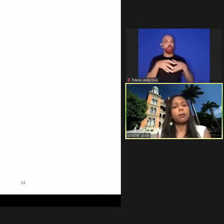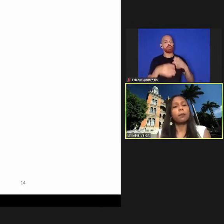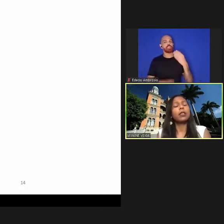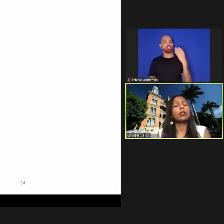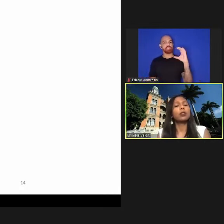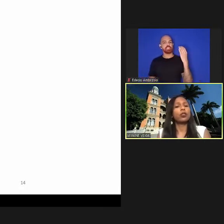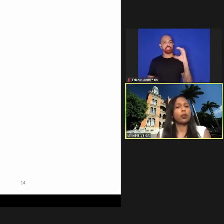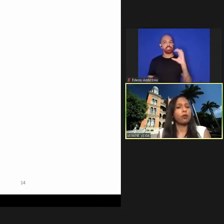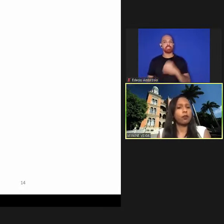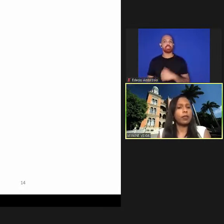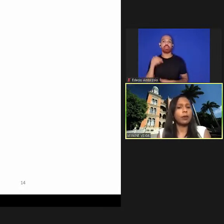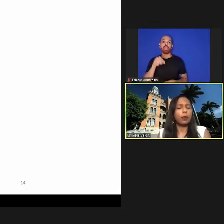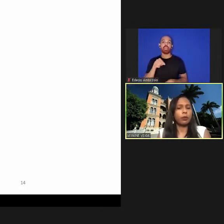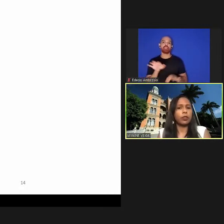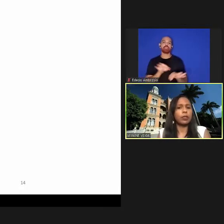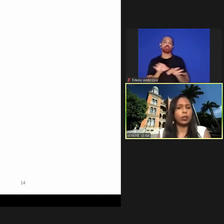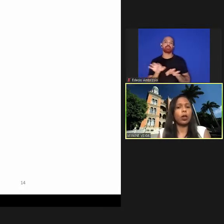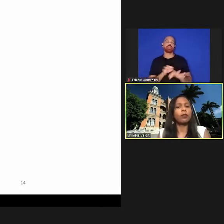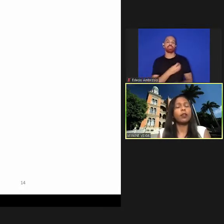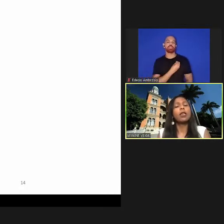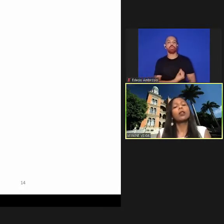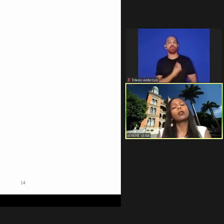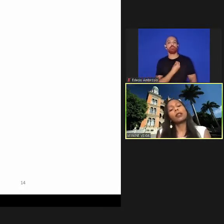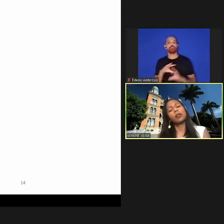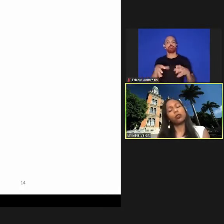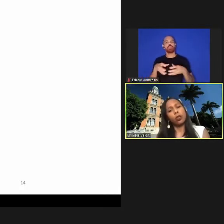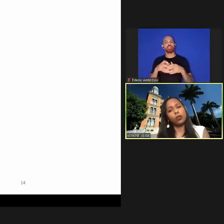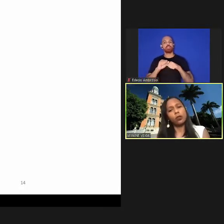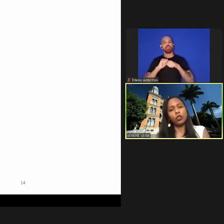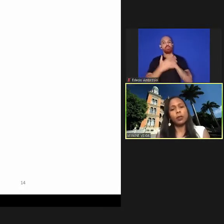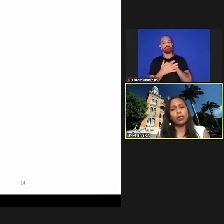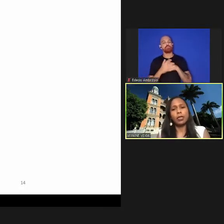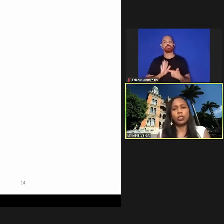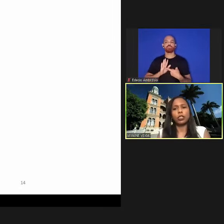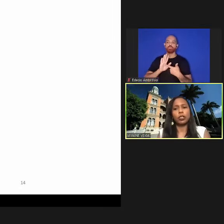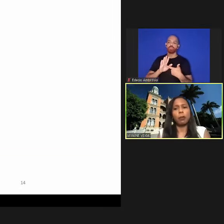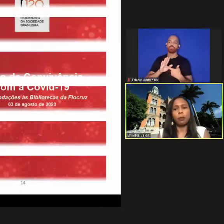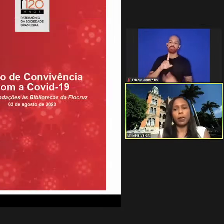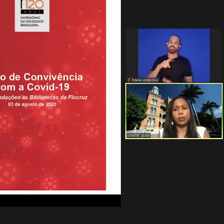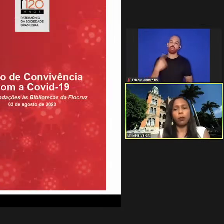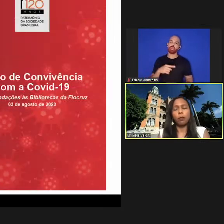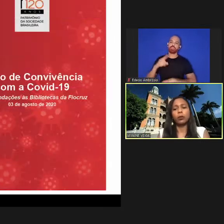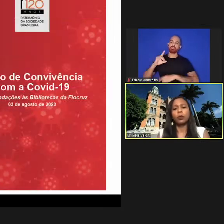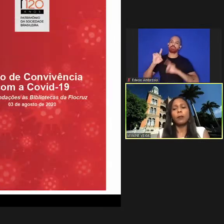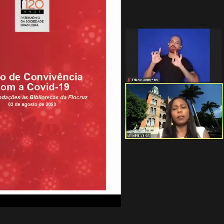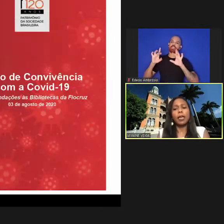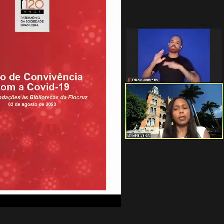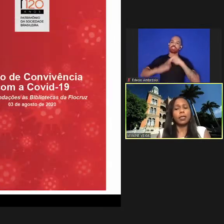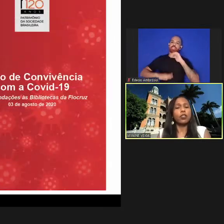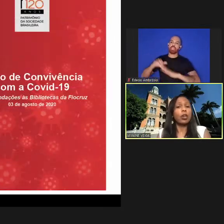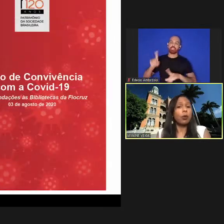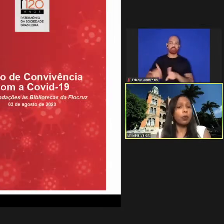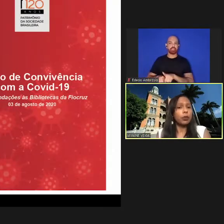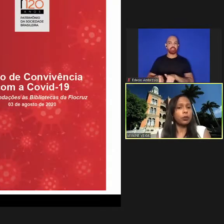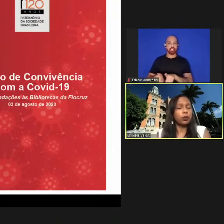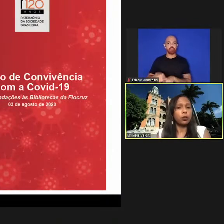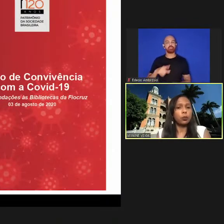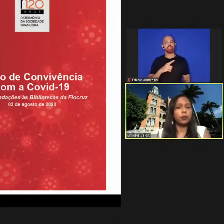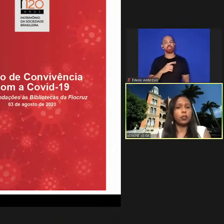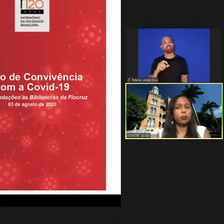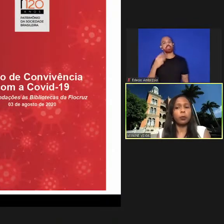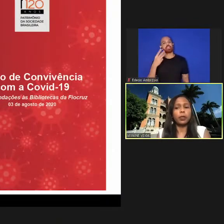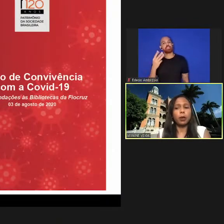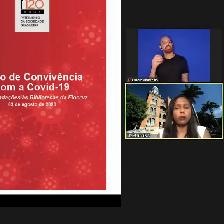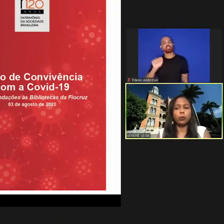esse plano de convivência com a covid-19 trazendo os nossos especialistas também para esse momento e aí 3 de agosto de